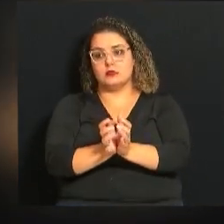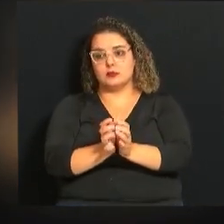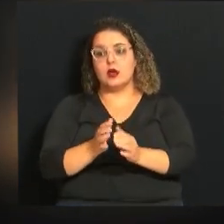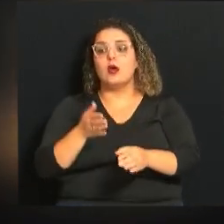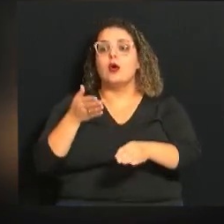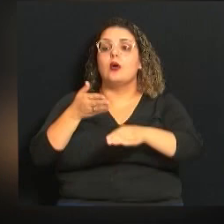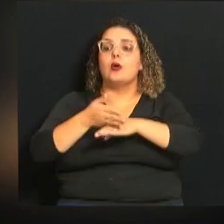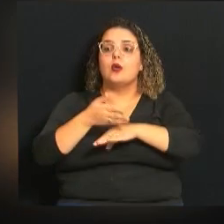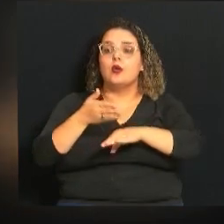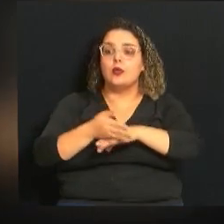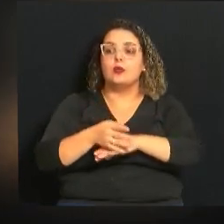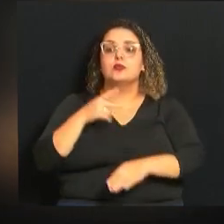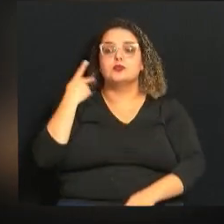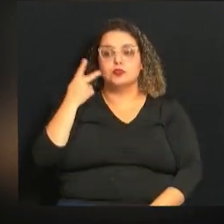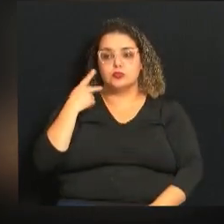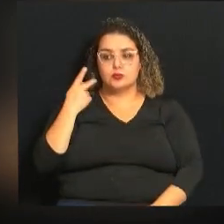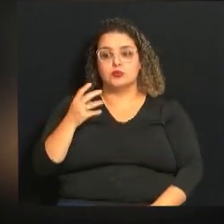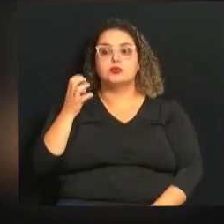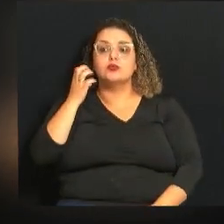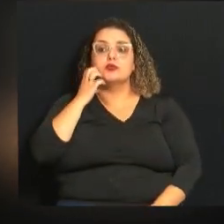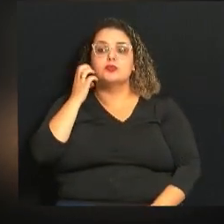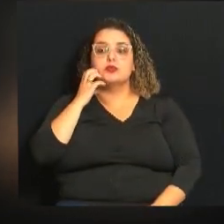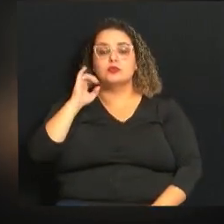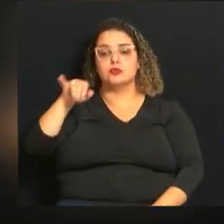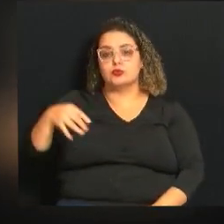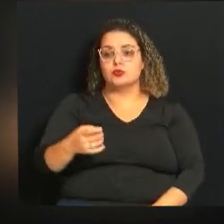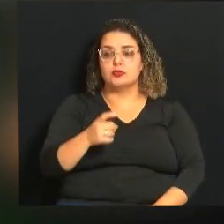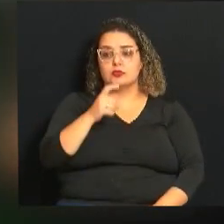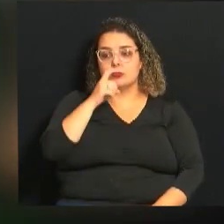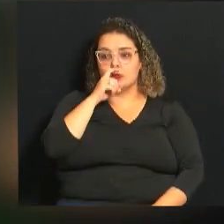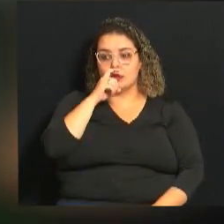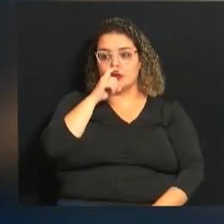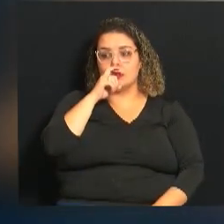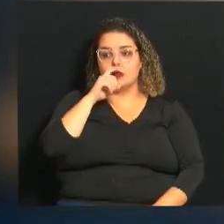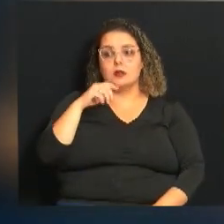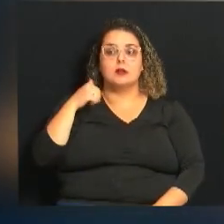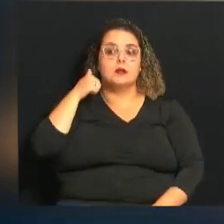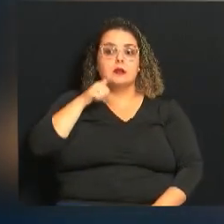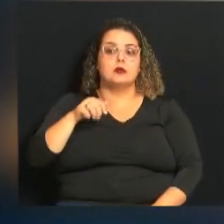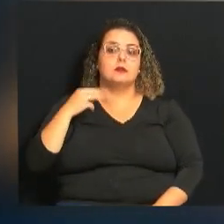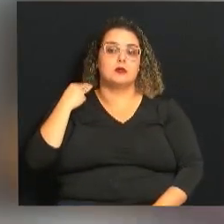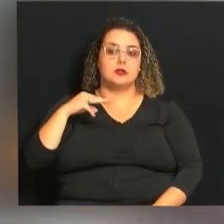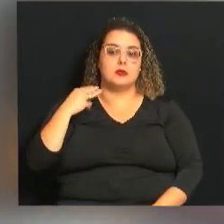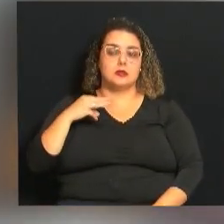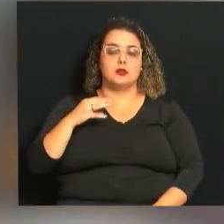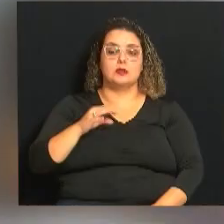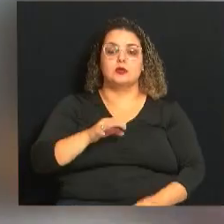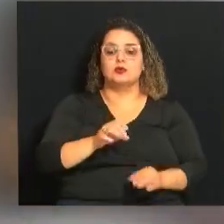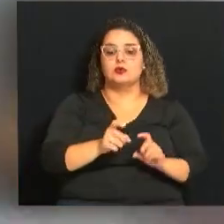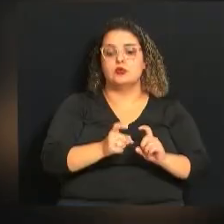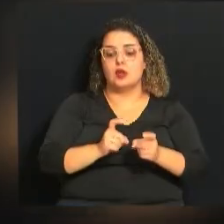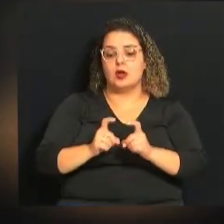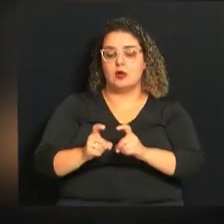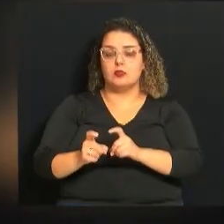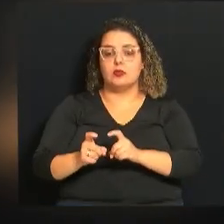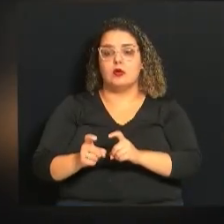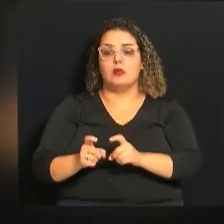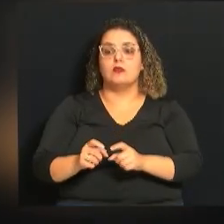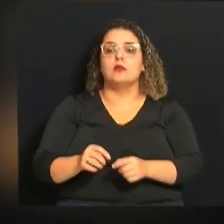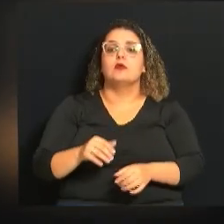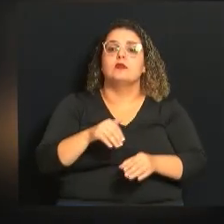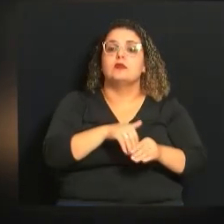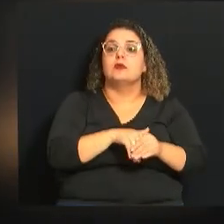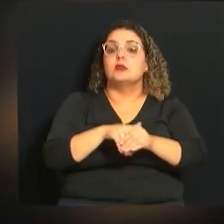comissão, que contou com a participação dos vereadores Igor Diego, Jorge Schneider e Mariana Conte. Durante a